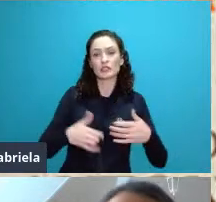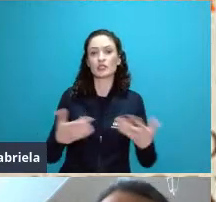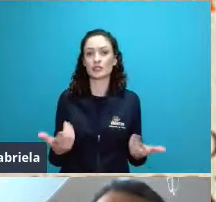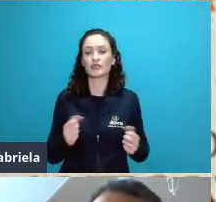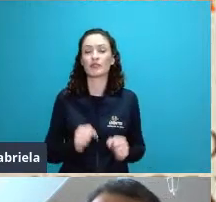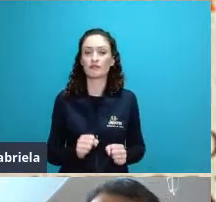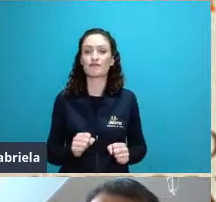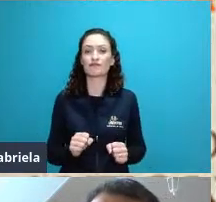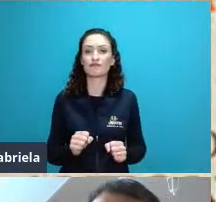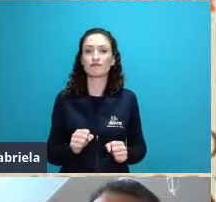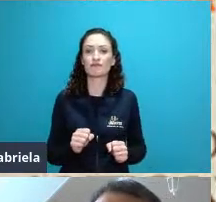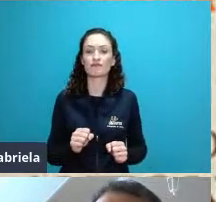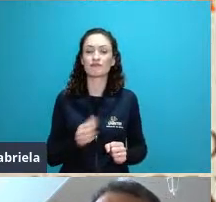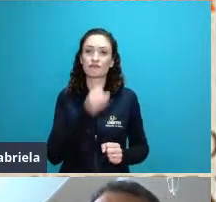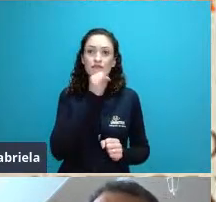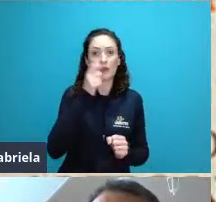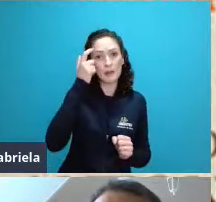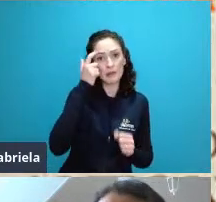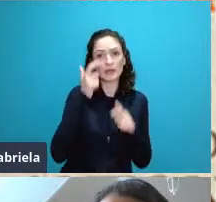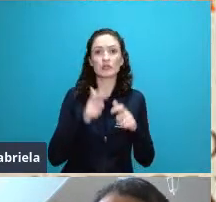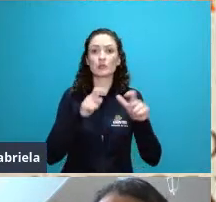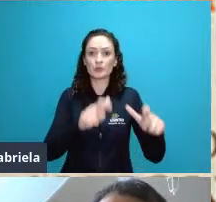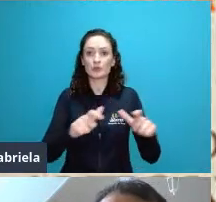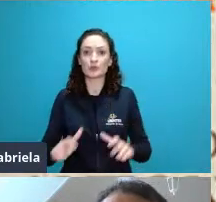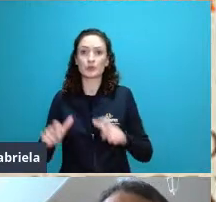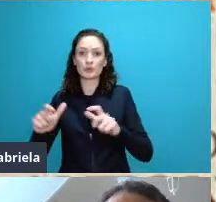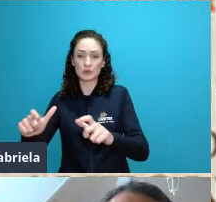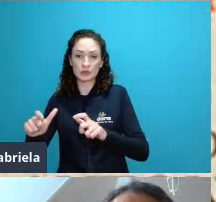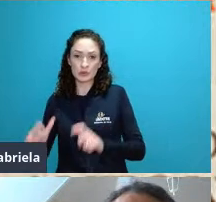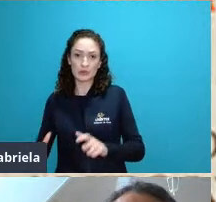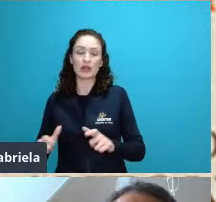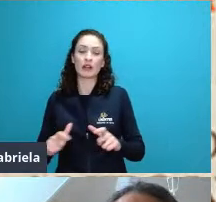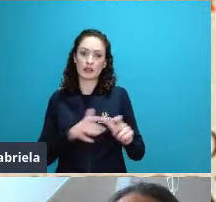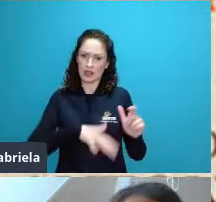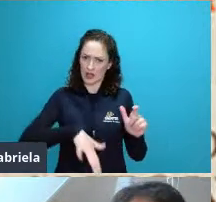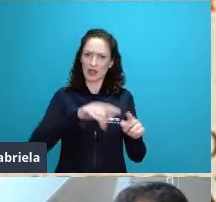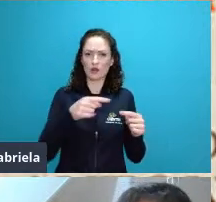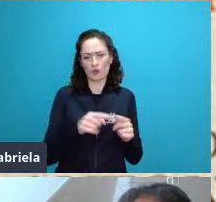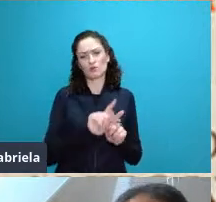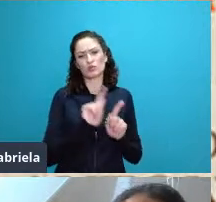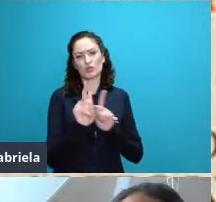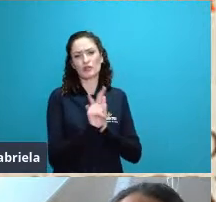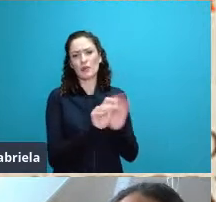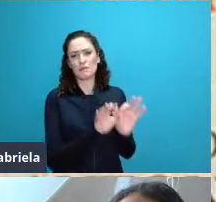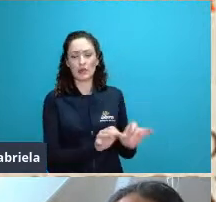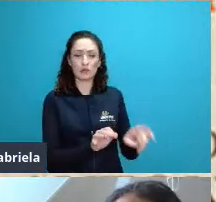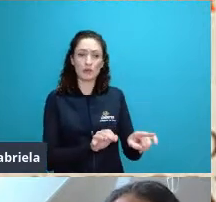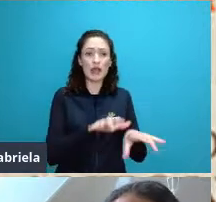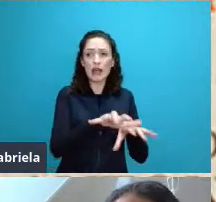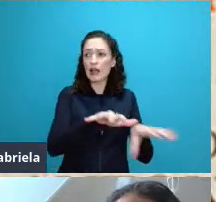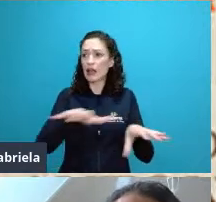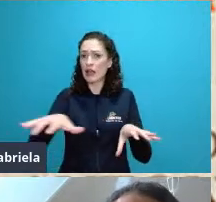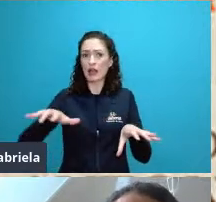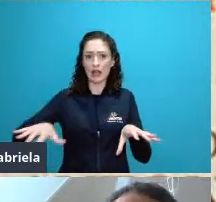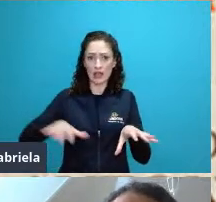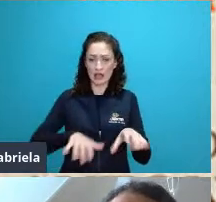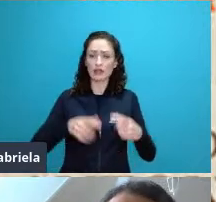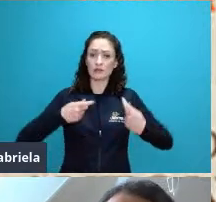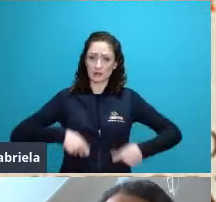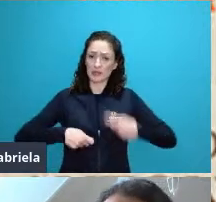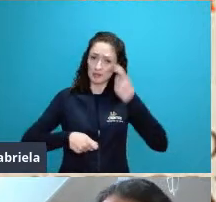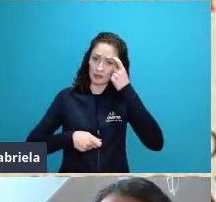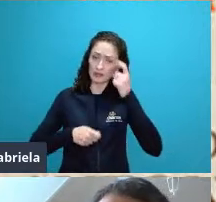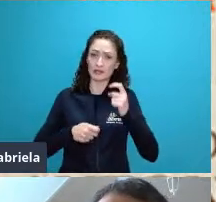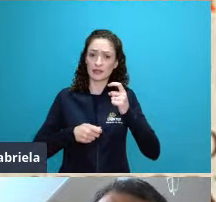espacialização nos vários campos da geografia então a geografia deveria de se pautar no